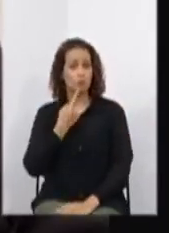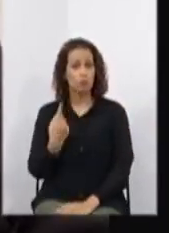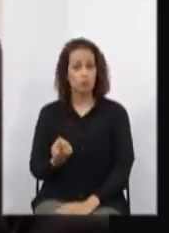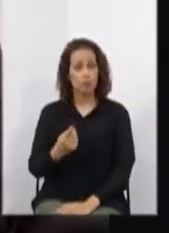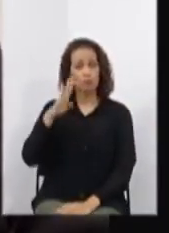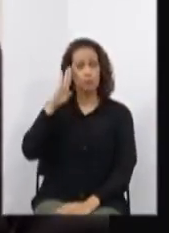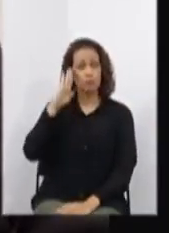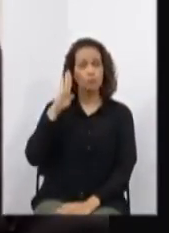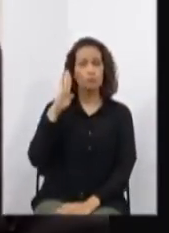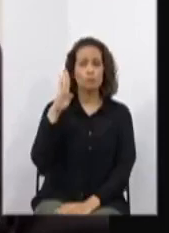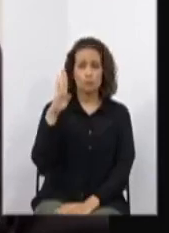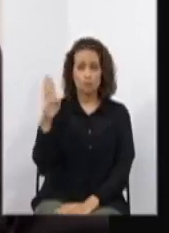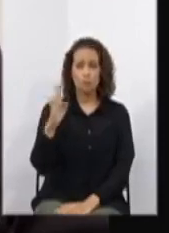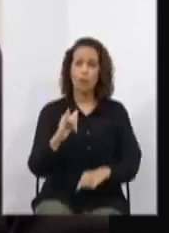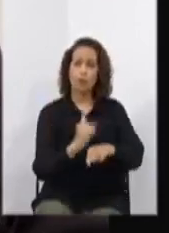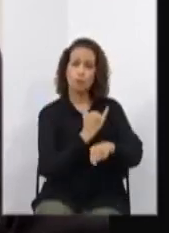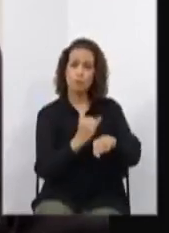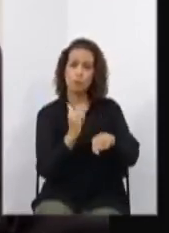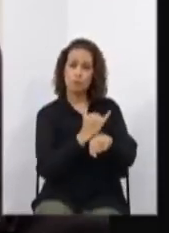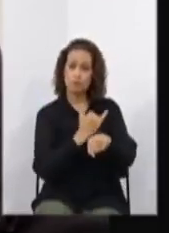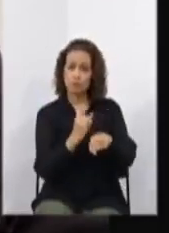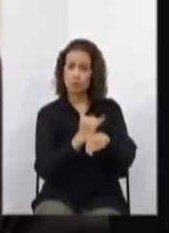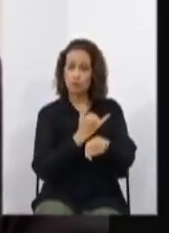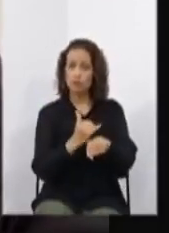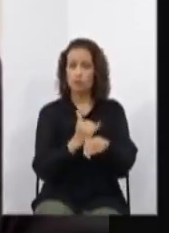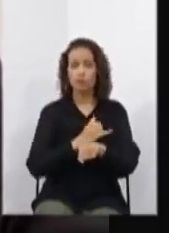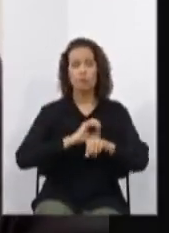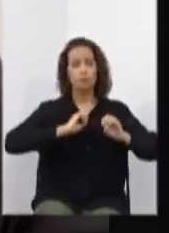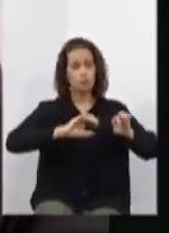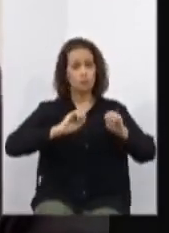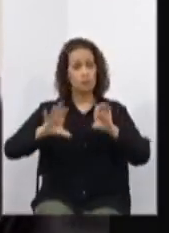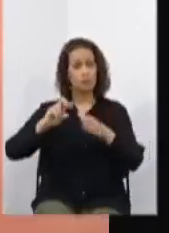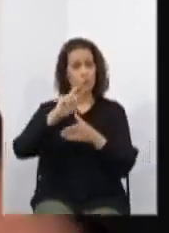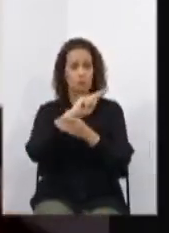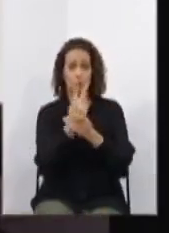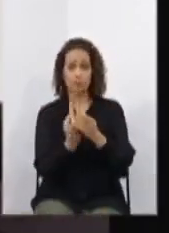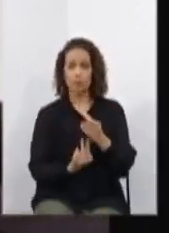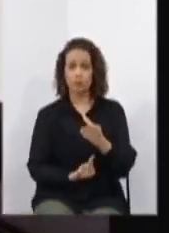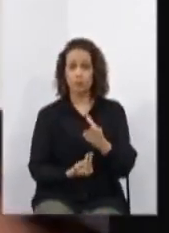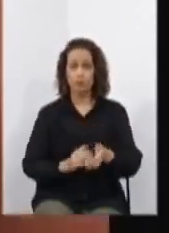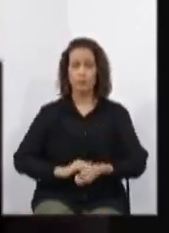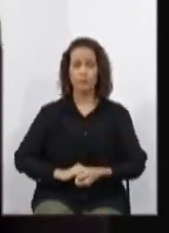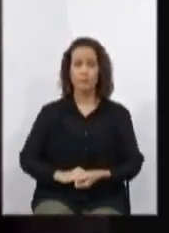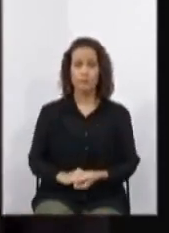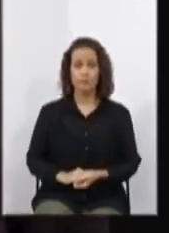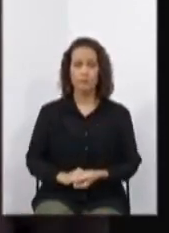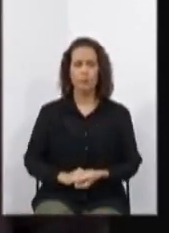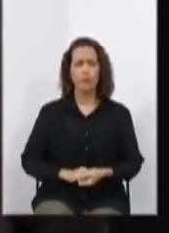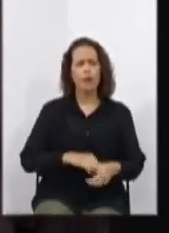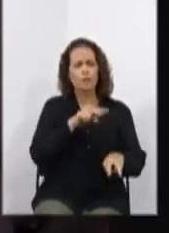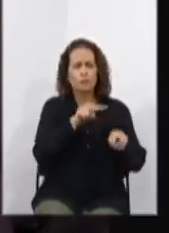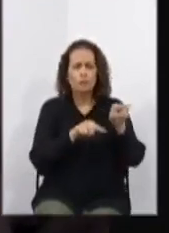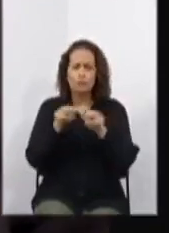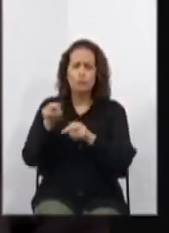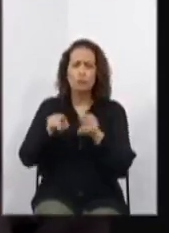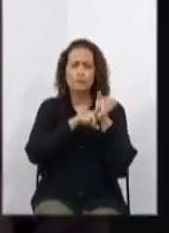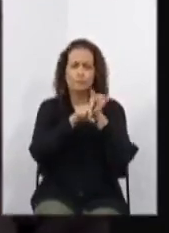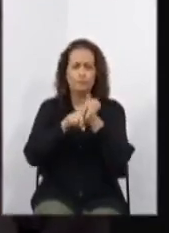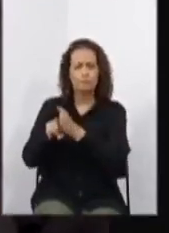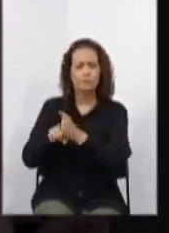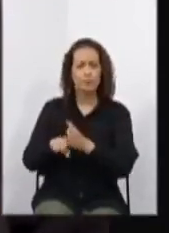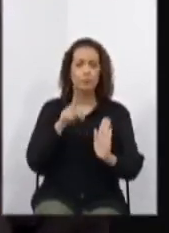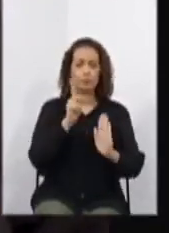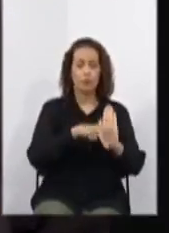principais estratégias da educação bilíngue. Ao analisar o projeto número 1,